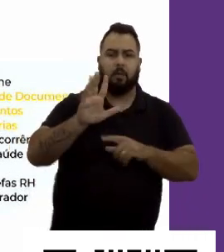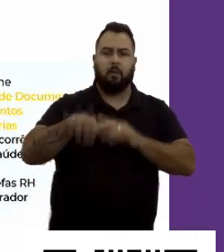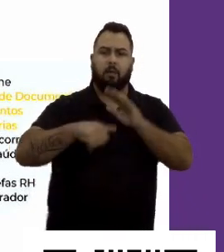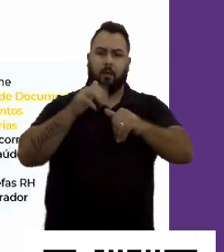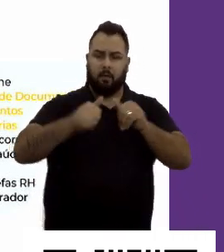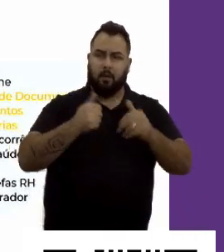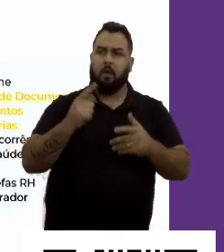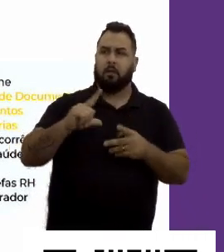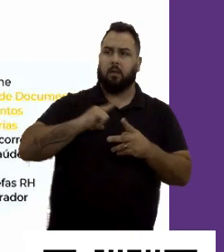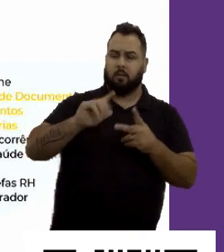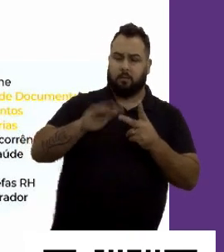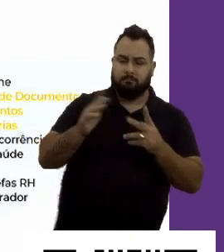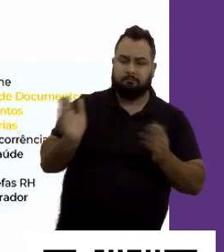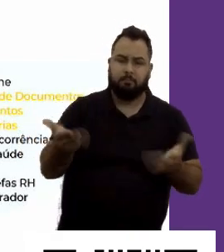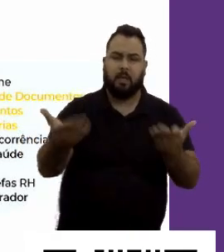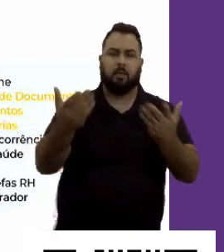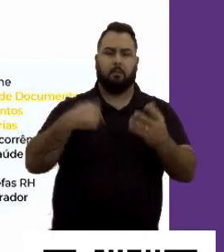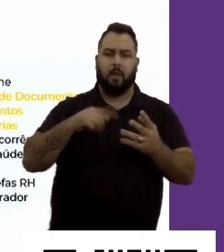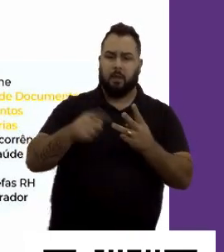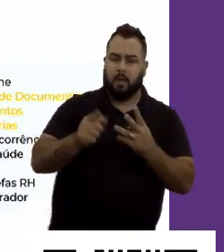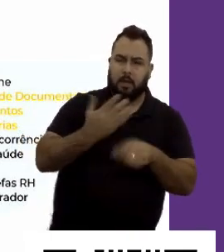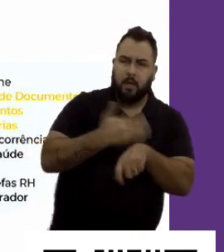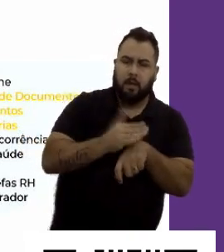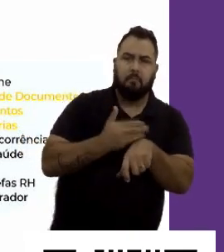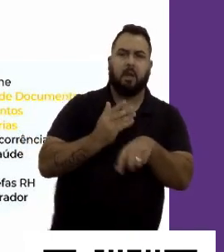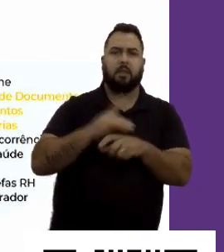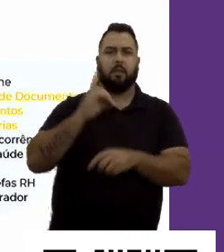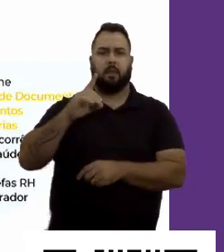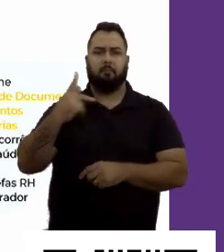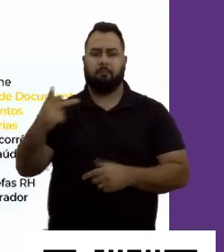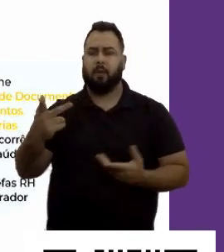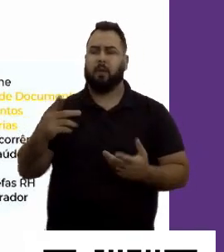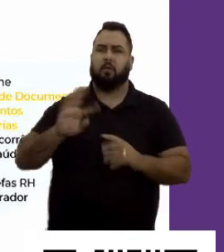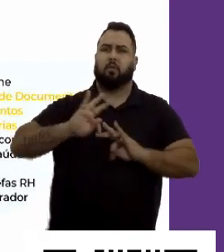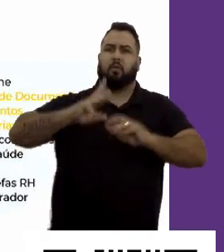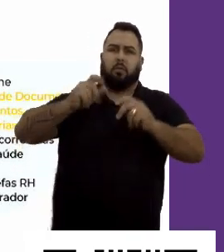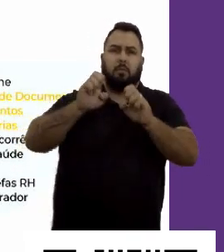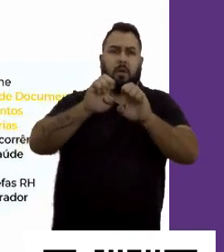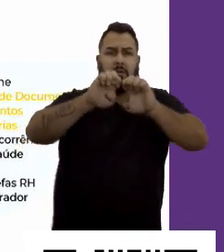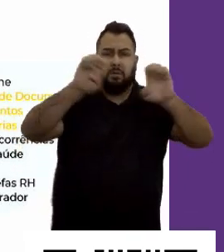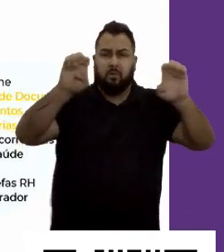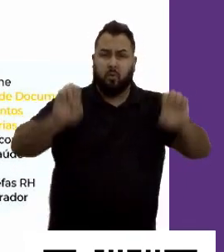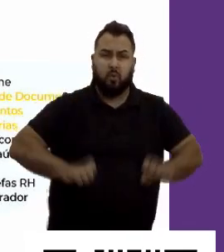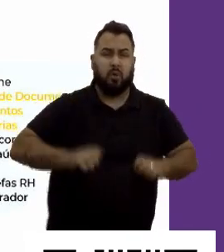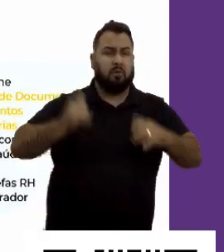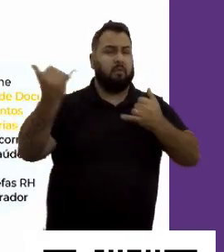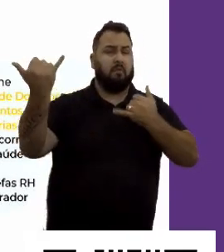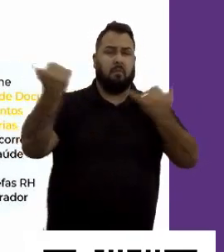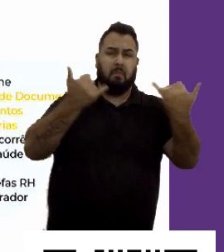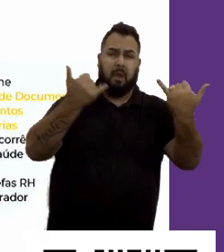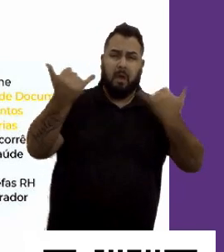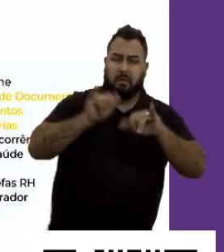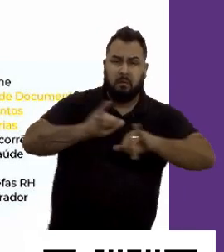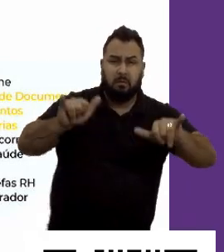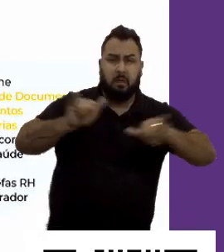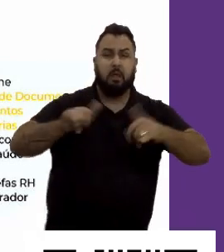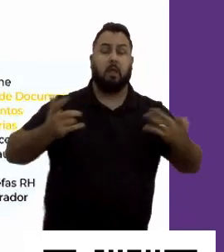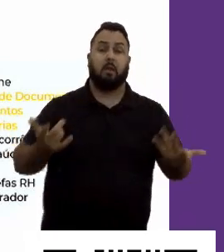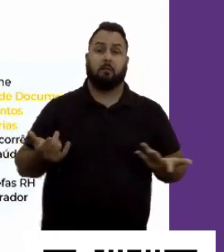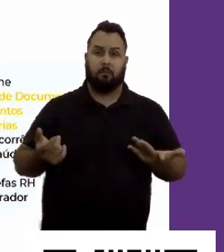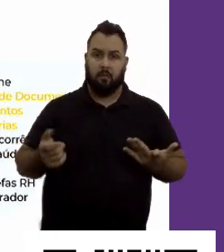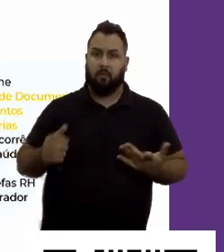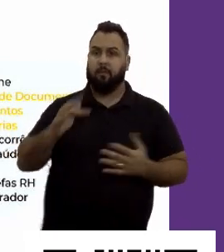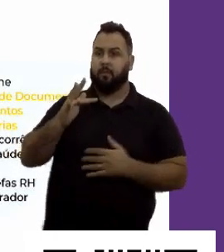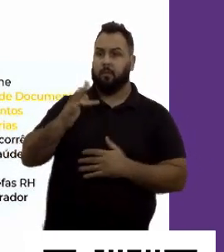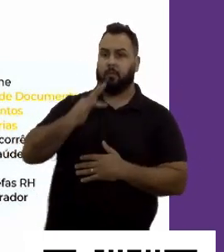retenção, treinamento, a parte de DP, toda uma estrutura de informações. Quando a gente fala de o